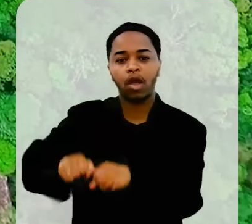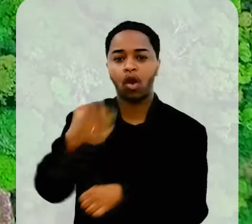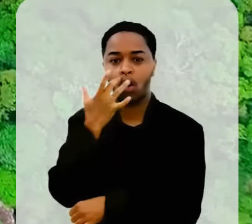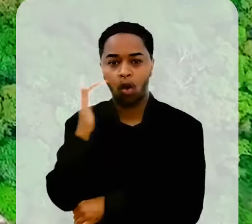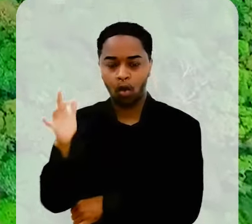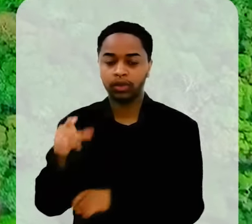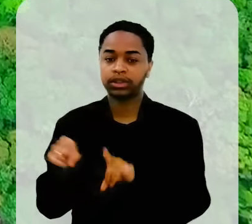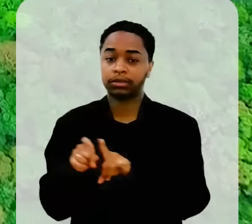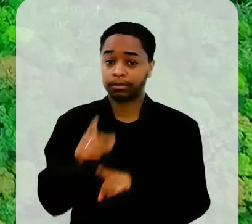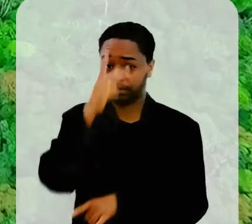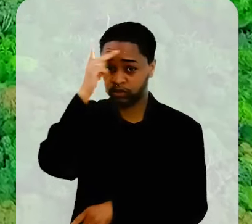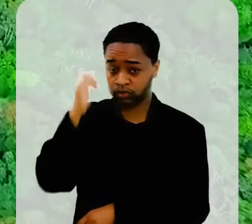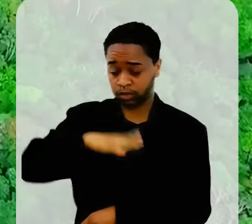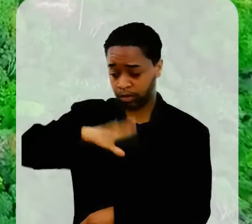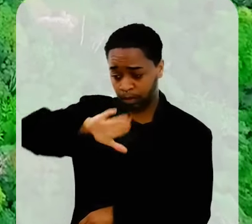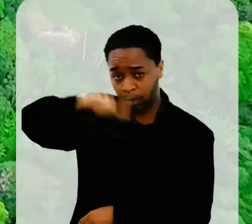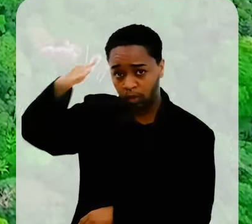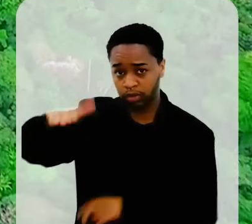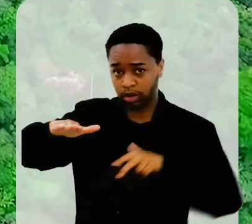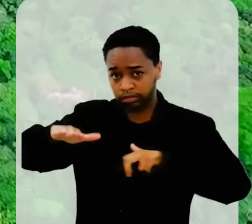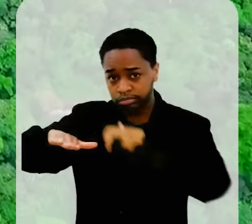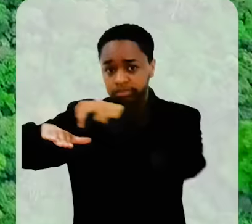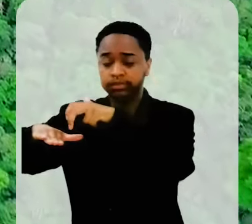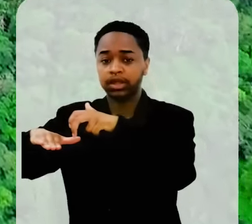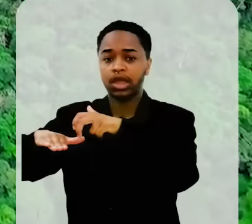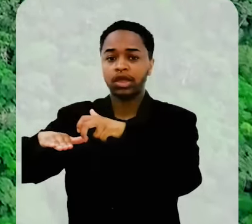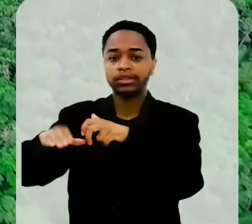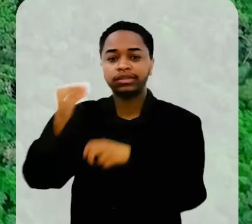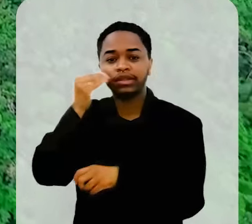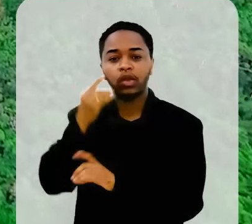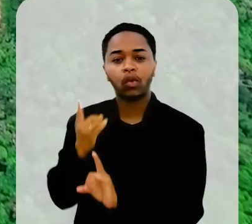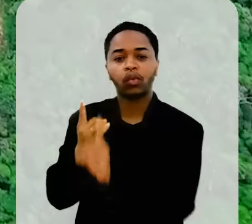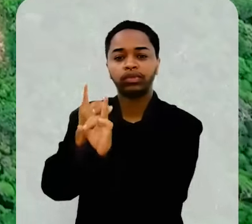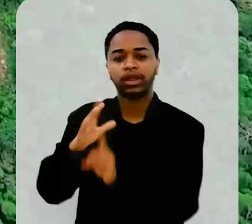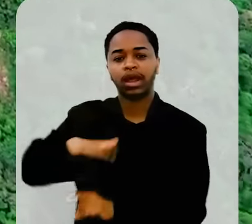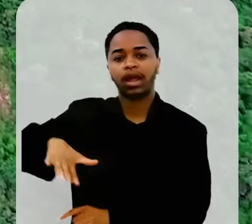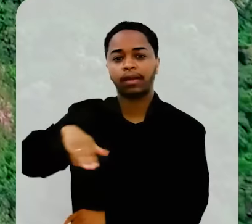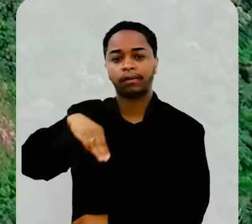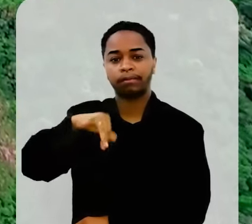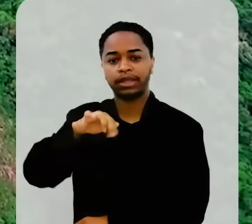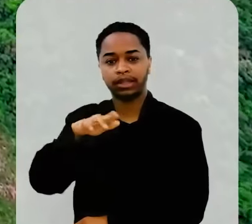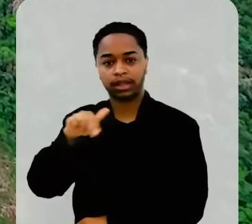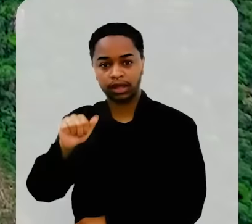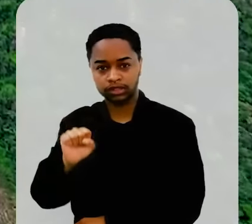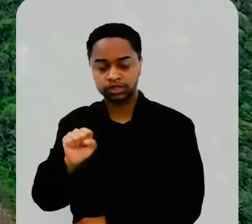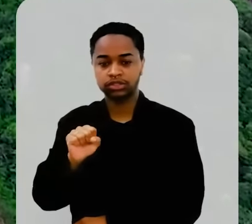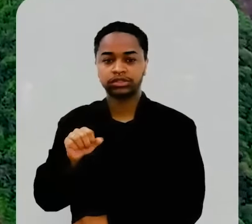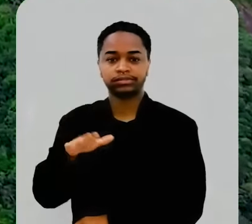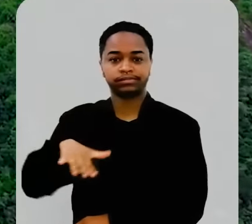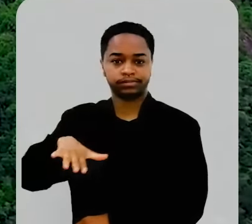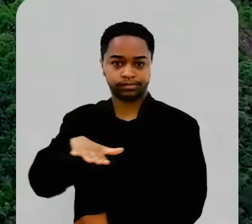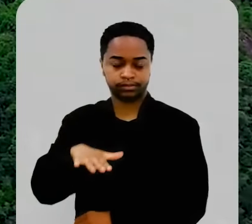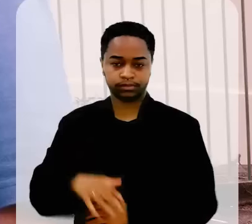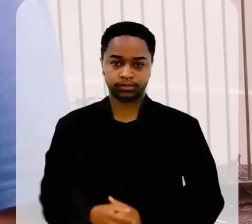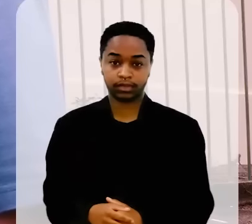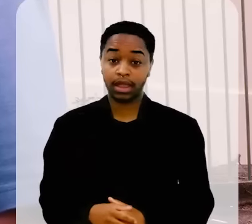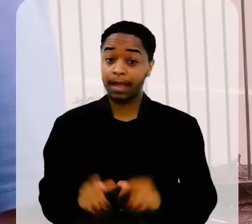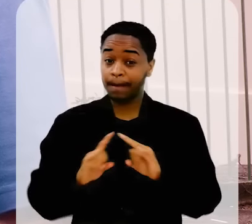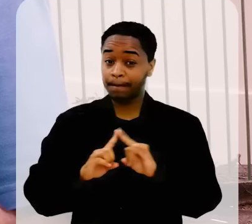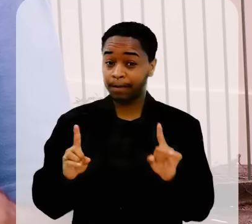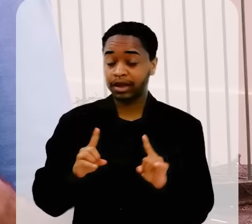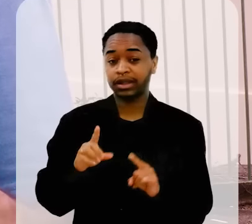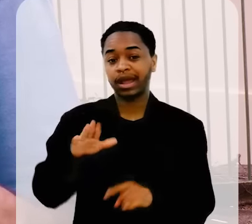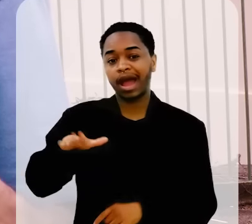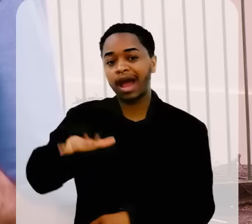passavam pelas trilhas nas montanhas em direção às minas da região de Cantagalo. Mas os tropeiros aqui, eles são